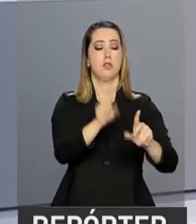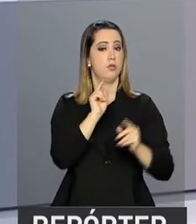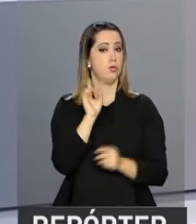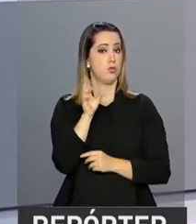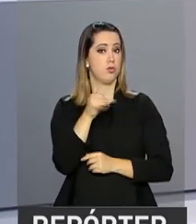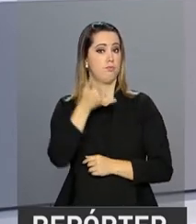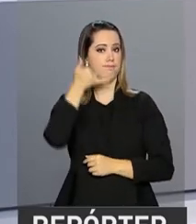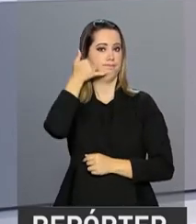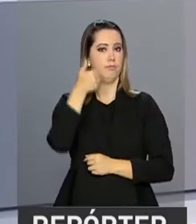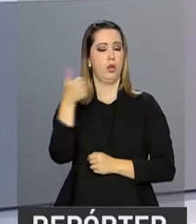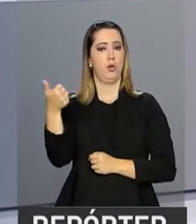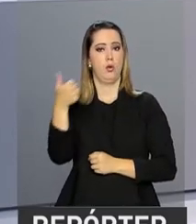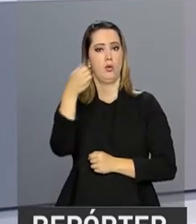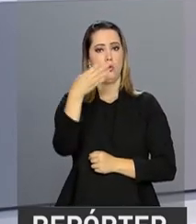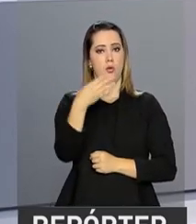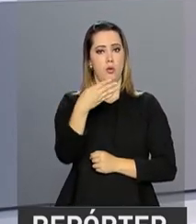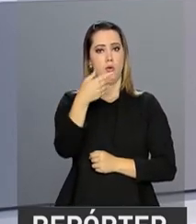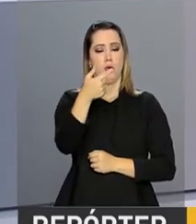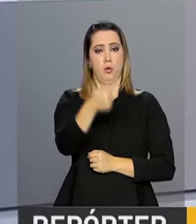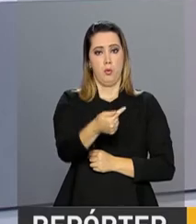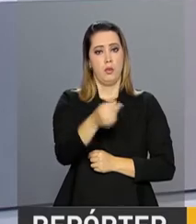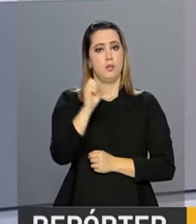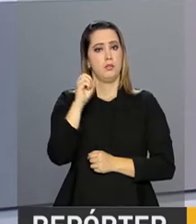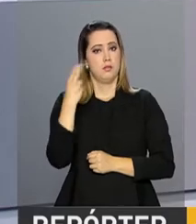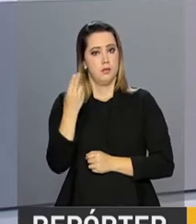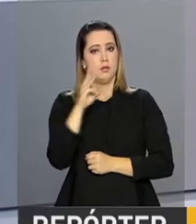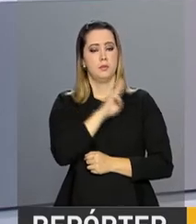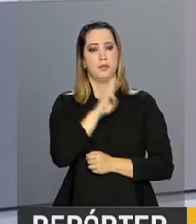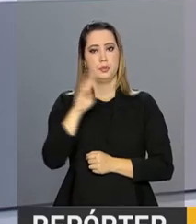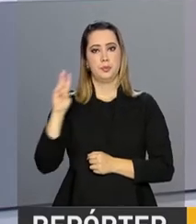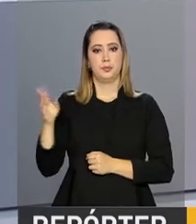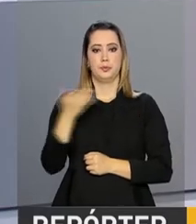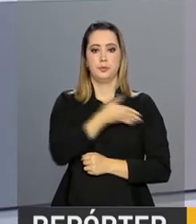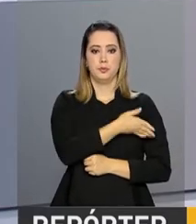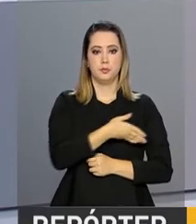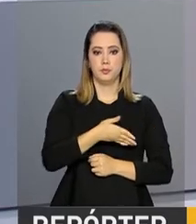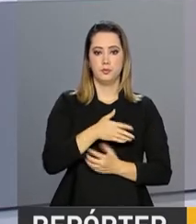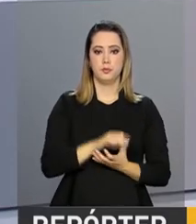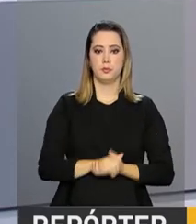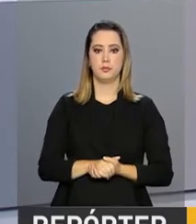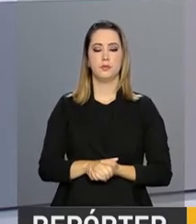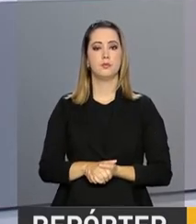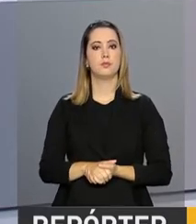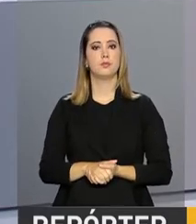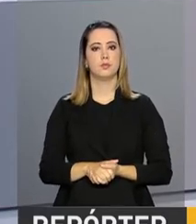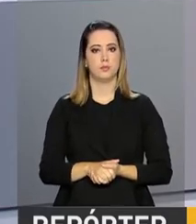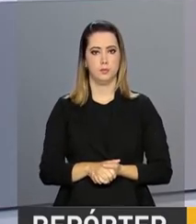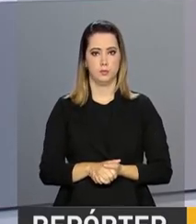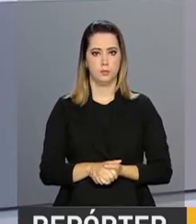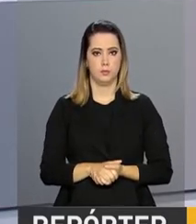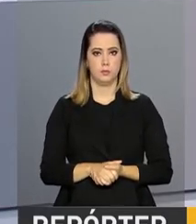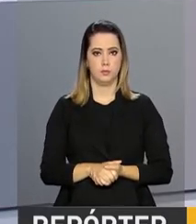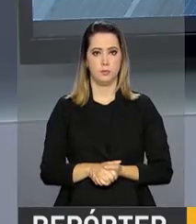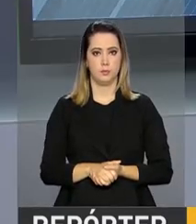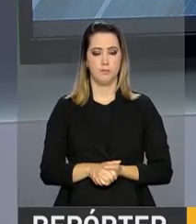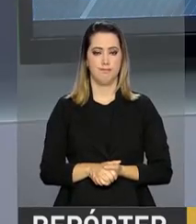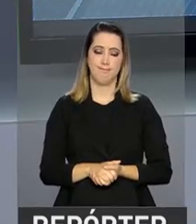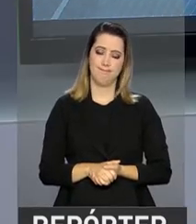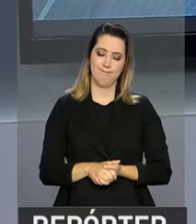agendar um pedido pelo site SejaDigital ou pelo número 147 e retirar nos pontos de entrega.